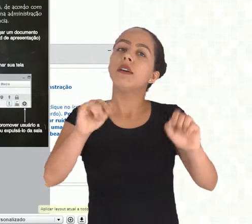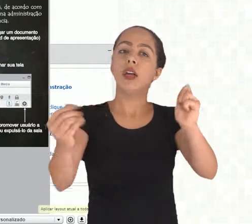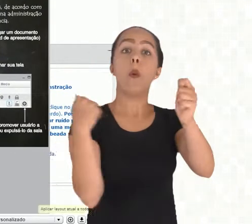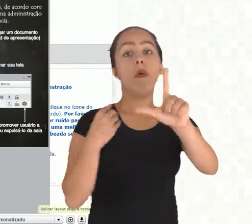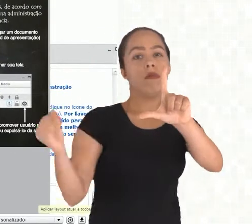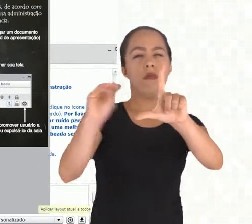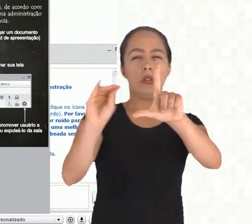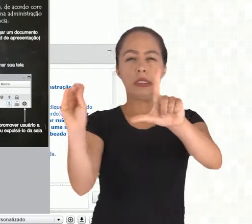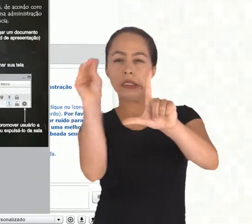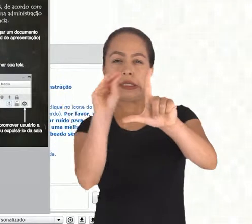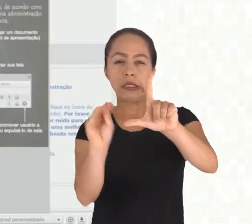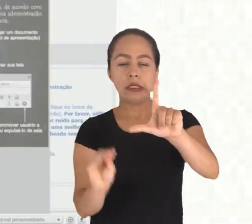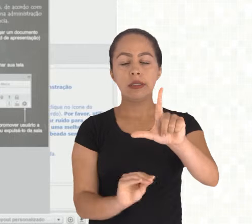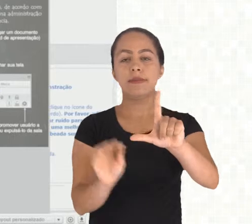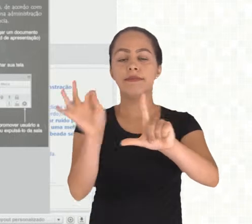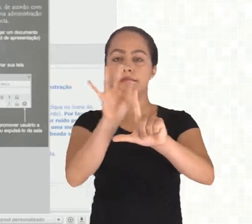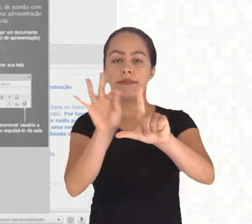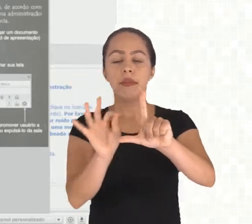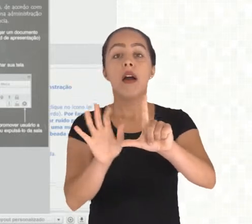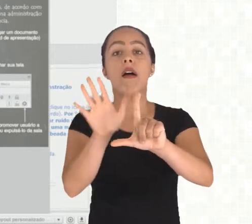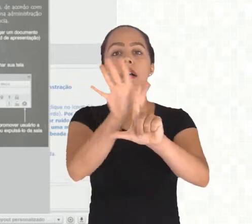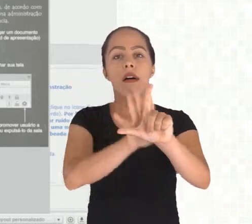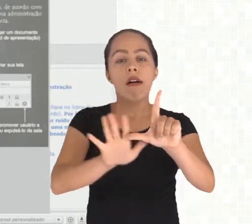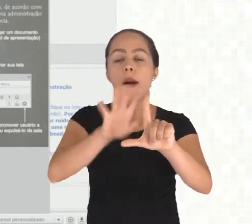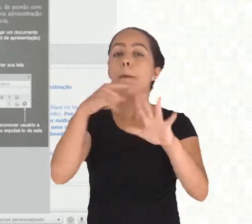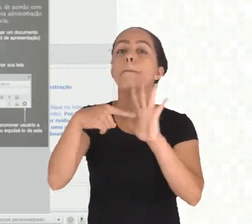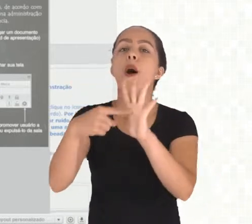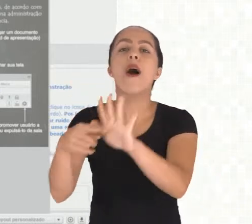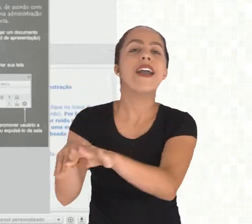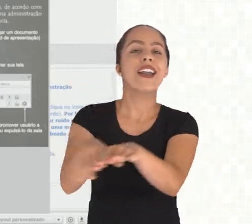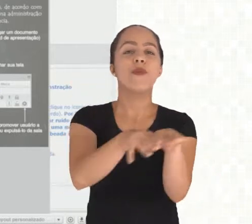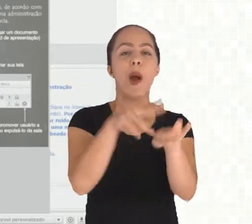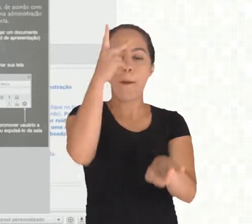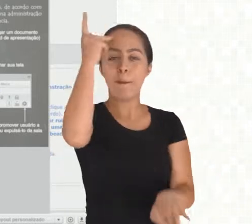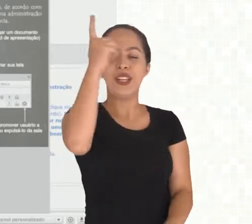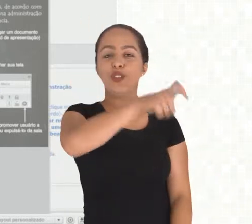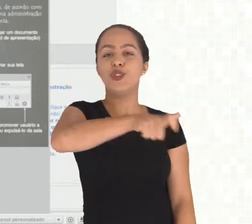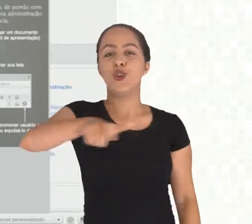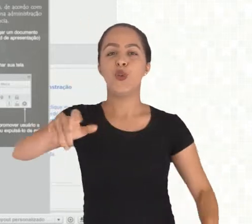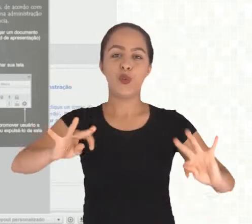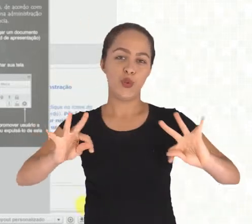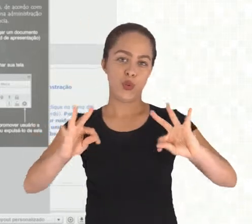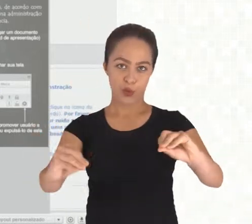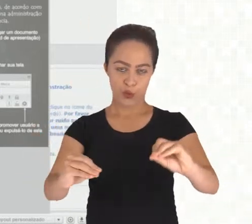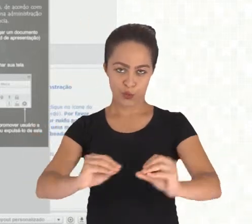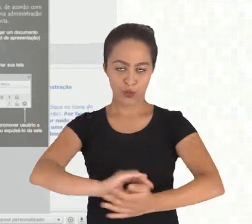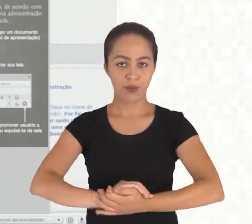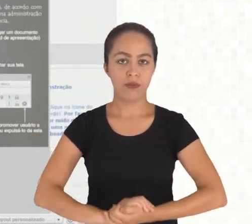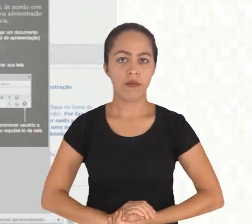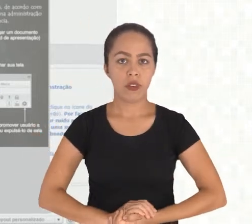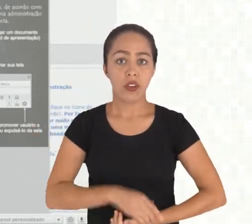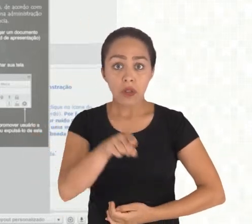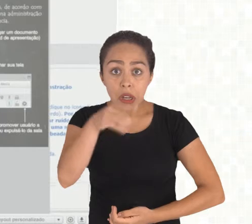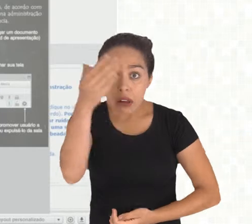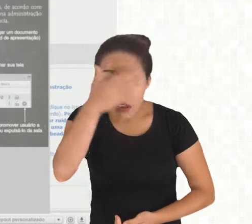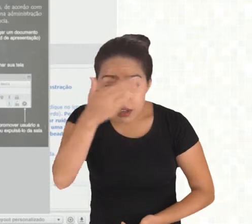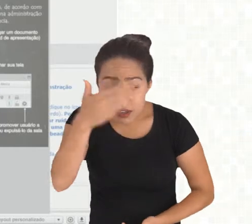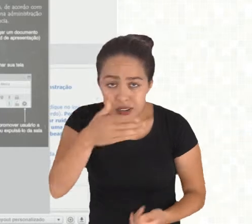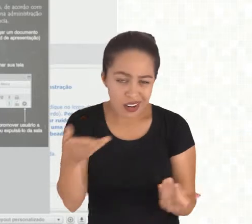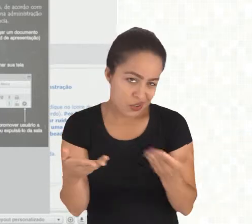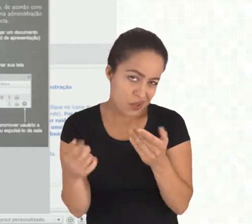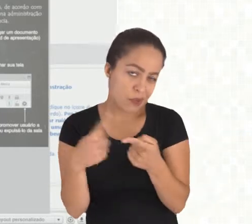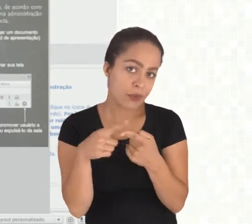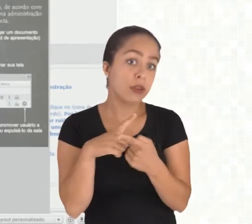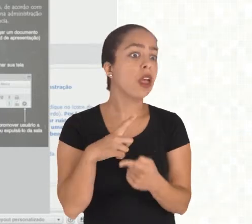vai ter seu layout lá mudado. Quando eu aplico, o layout muda para todas as pessoas, tá certo? Você não consegue ver porque isso está